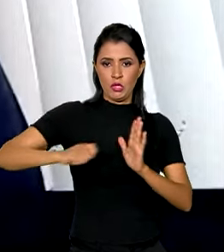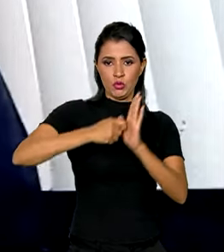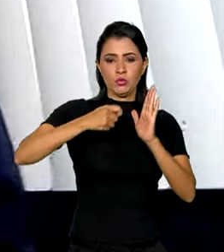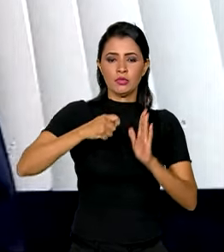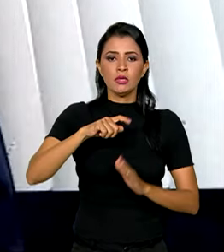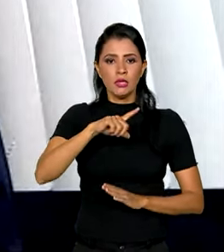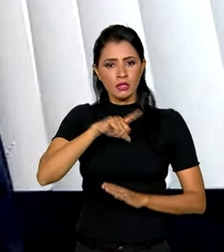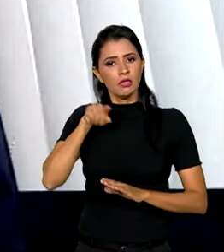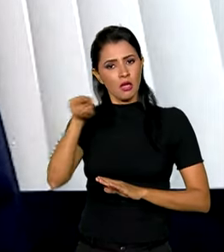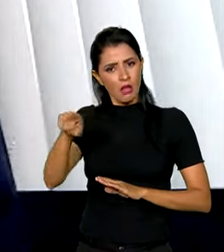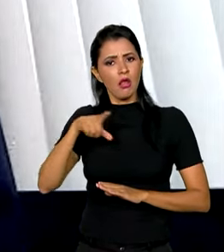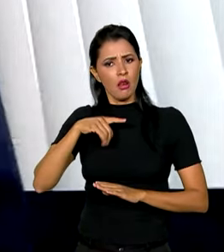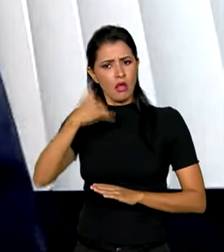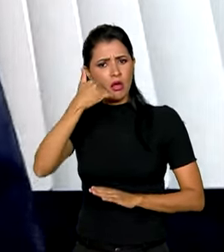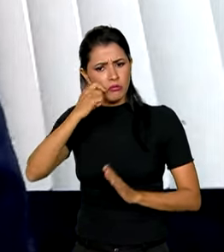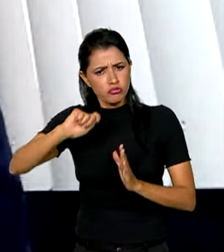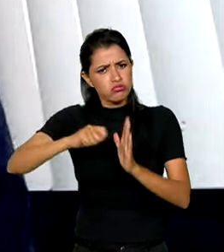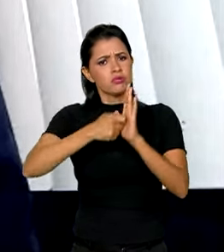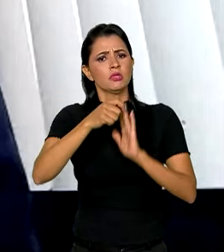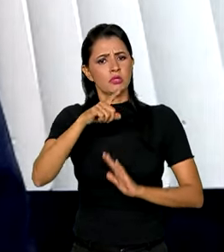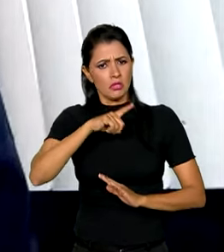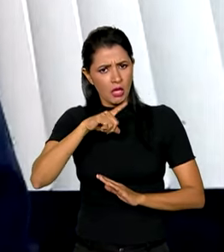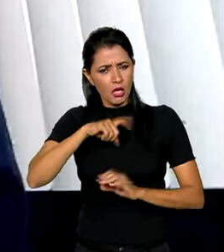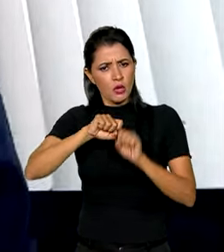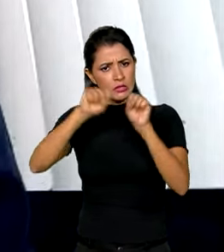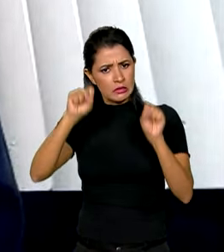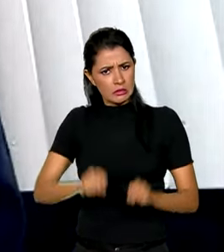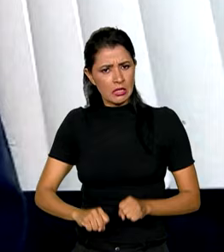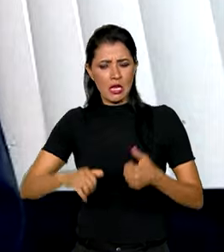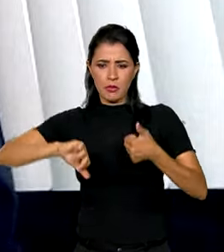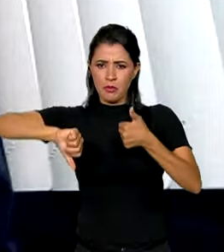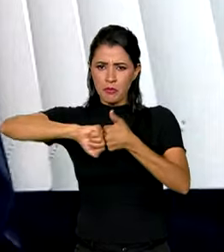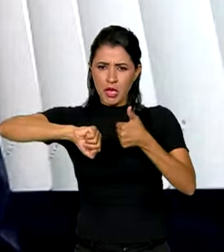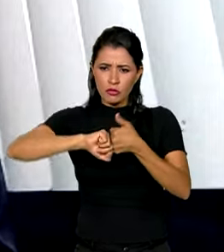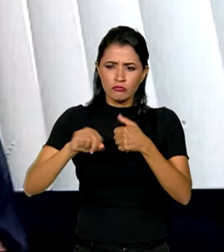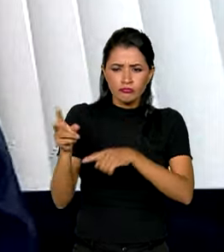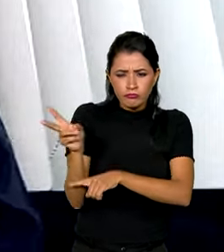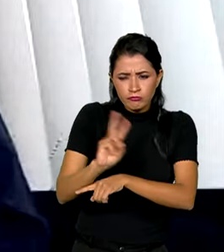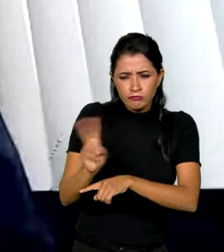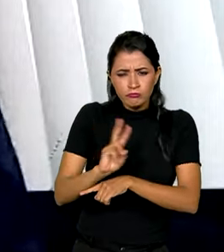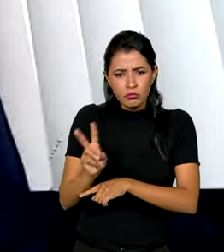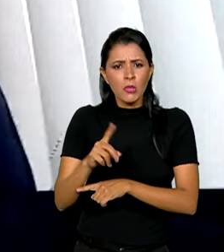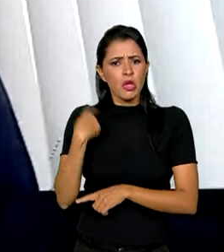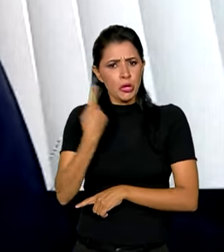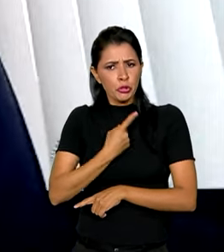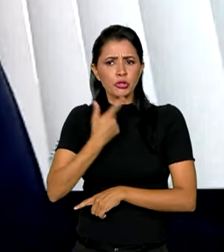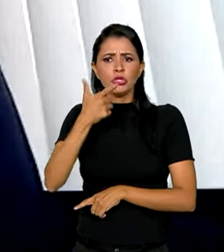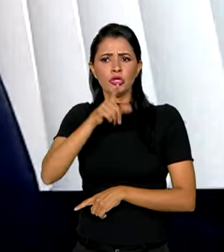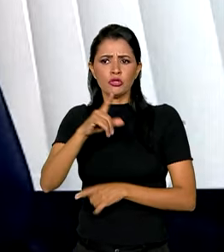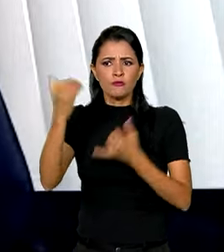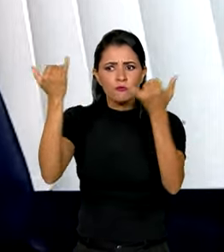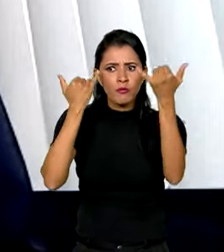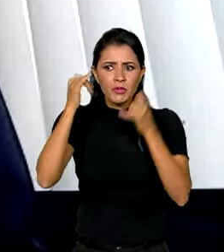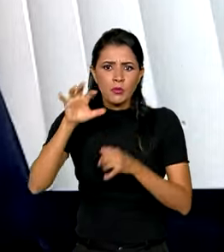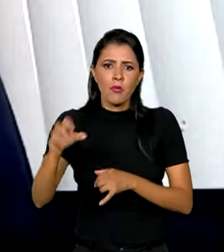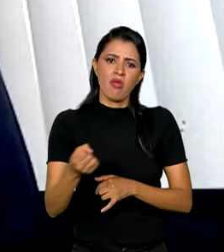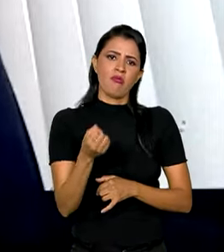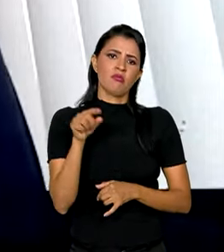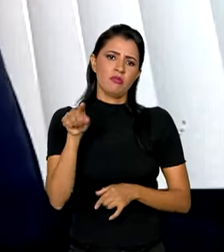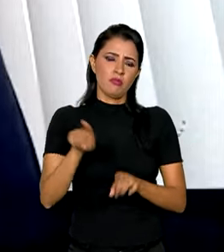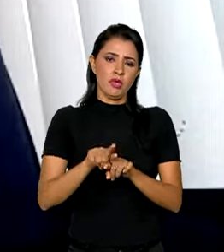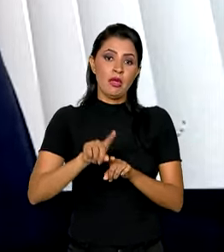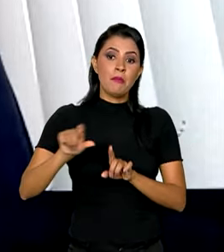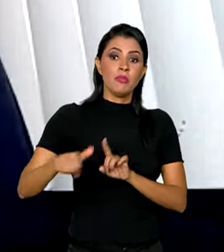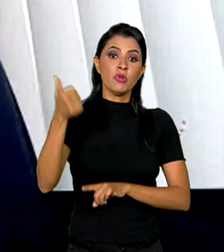da ouvidoria, tem um sistema Inmetro de monitoramento de acidentes de consumo, em que nós também nos apropriamos dessas informações. Primeiro, para